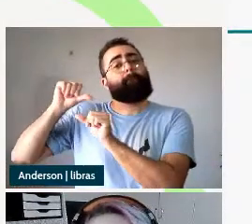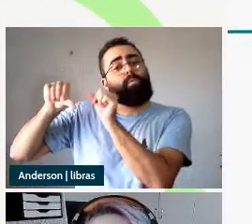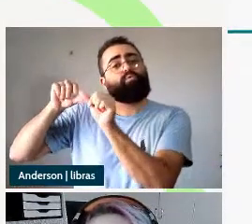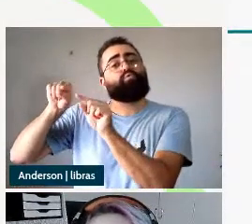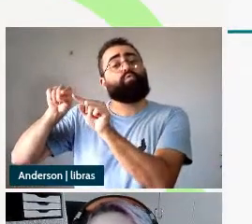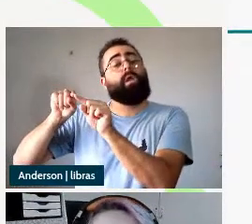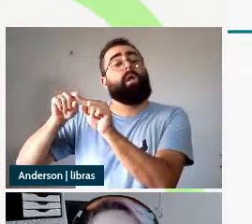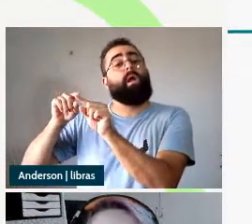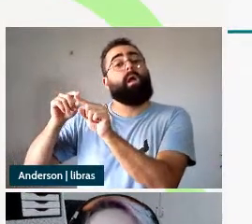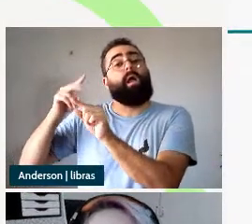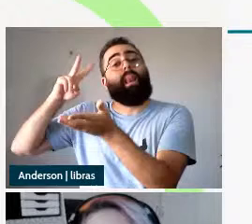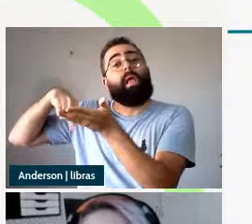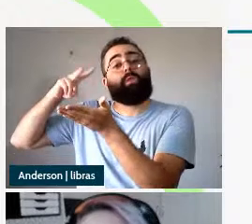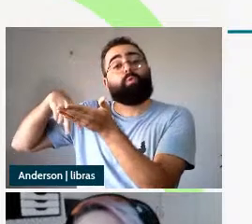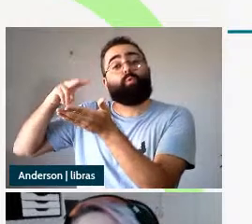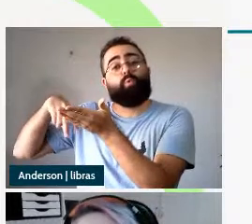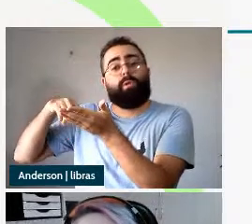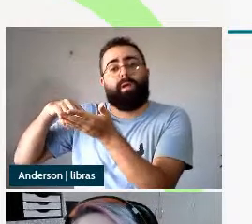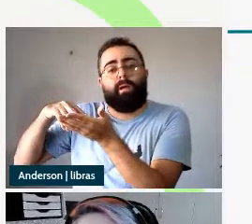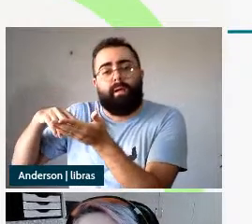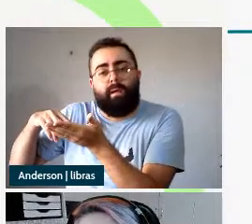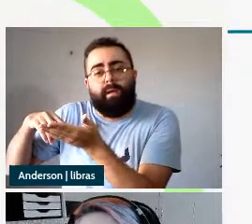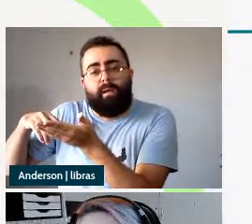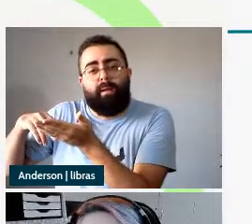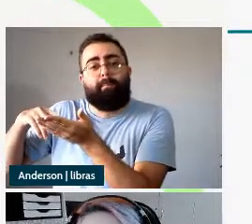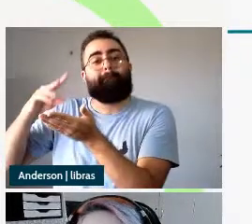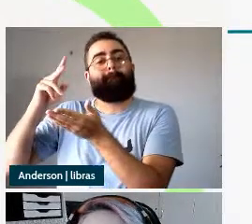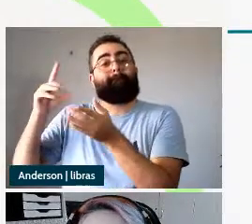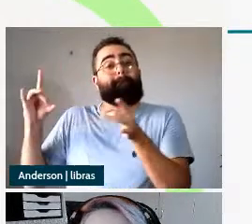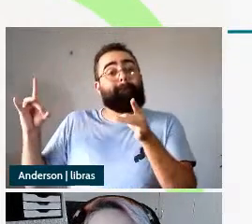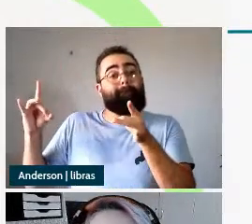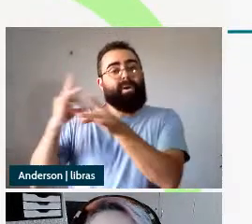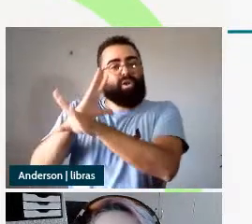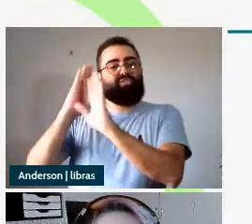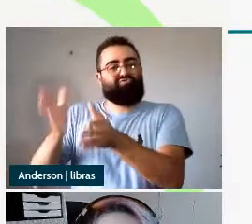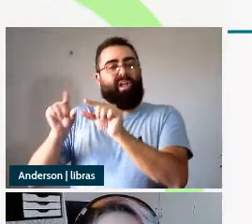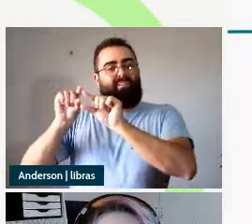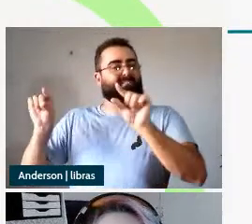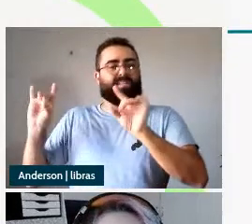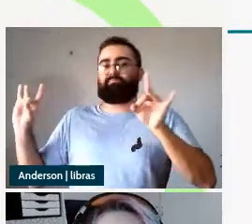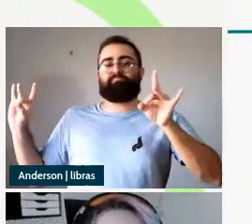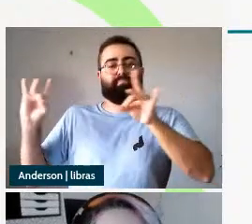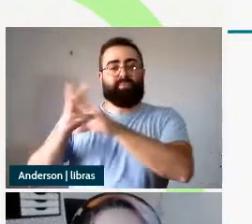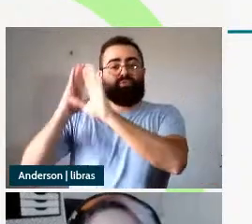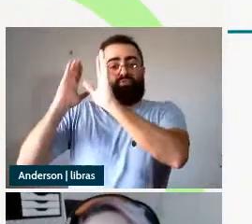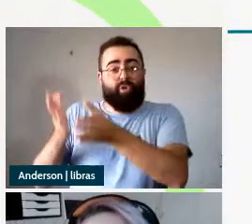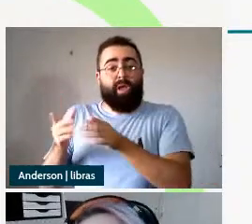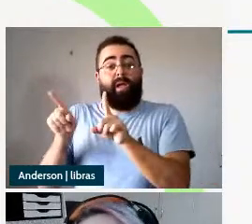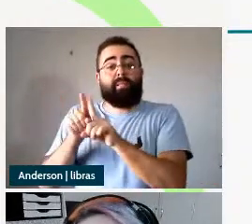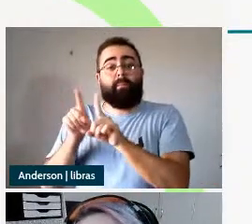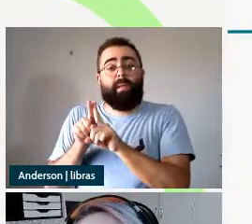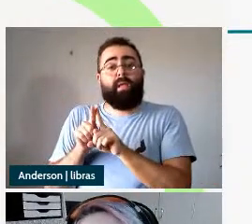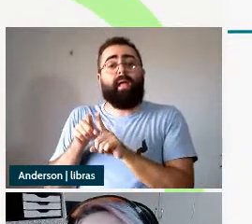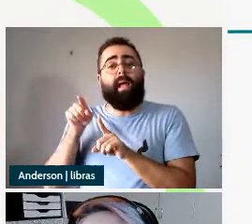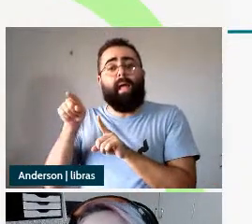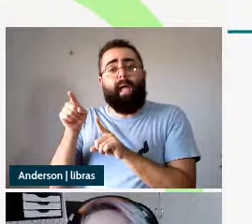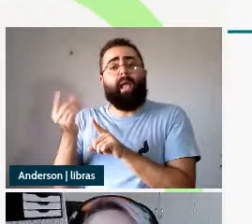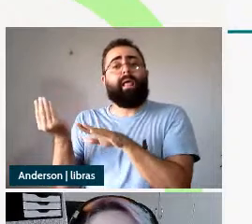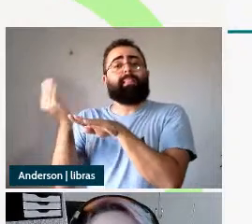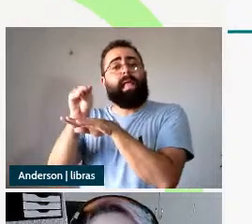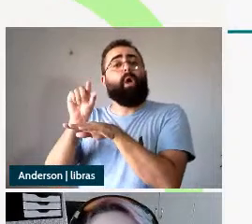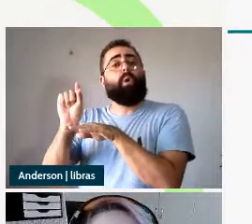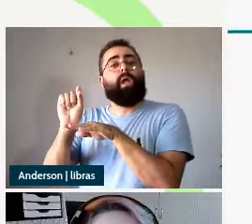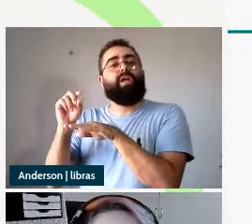a morfologia participial e ela vai trazer os primeiros traços nominais para a estrutura então ela vai interromper